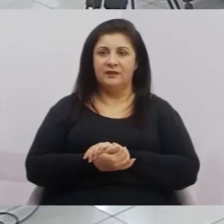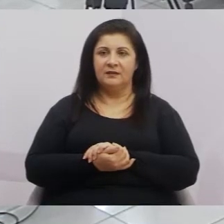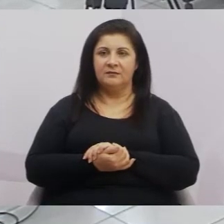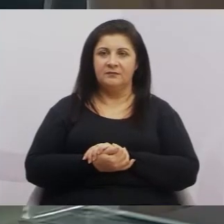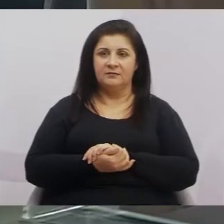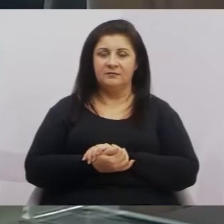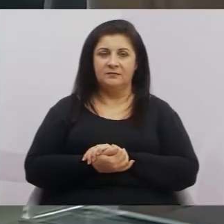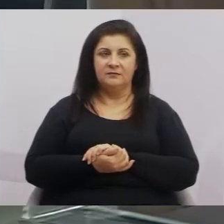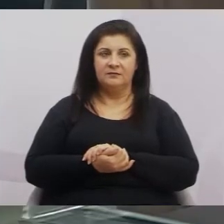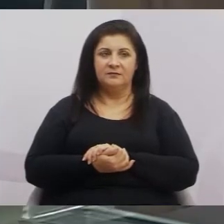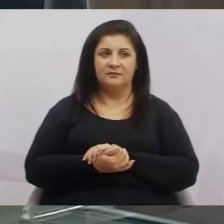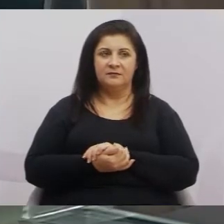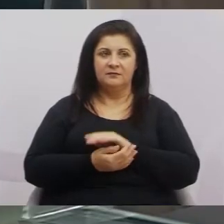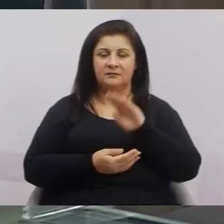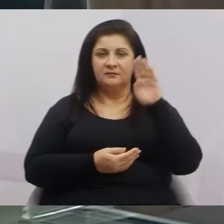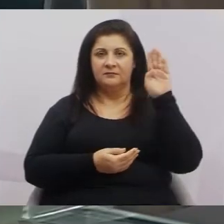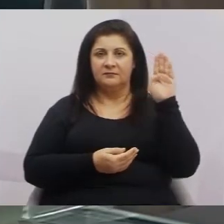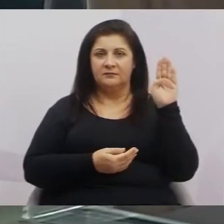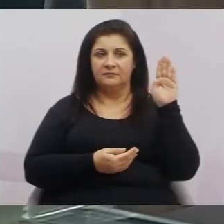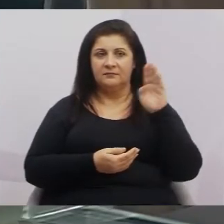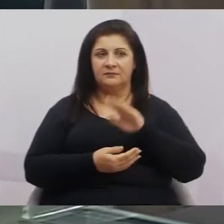Eu quero colaborar também.